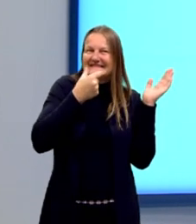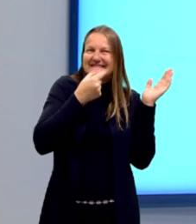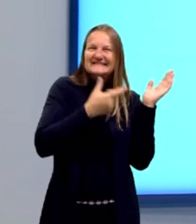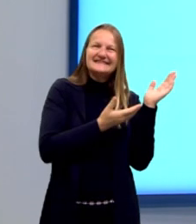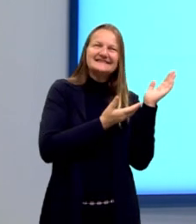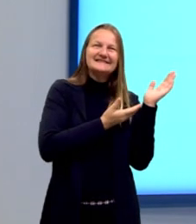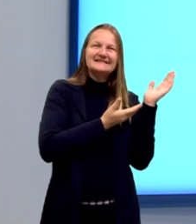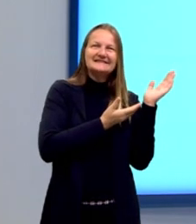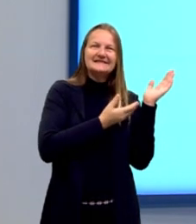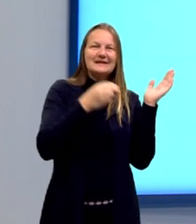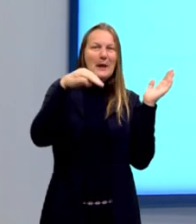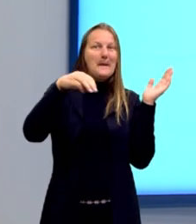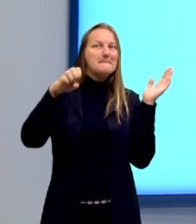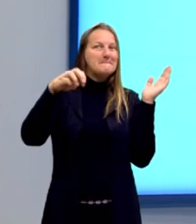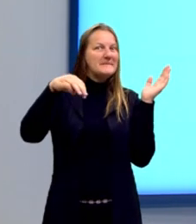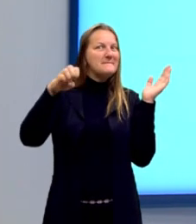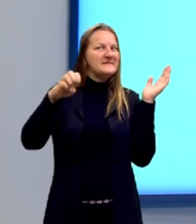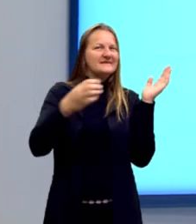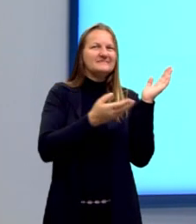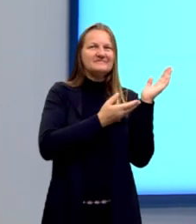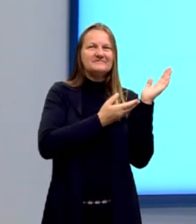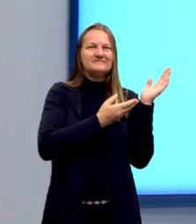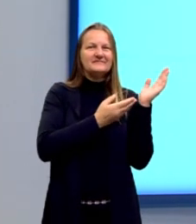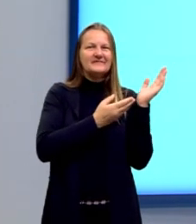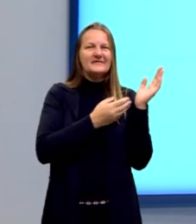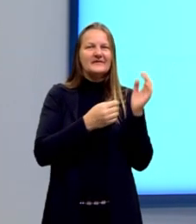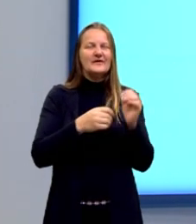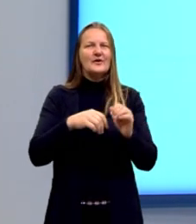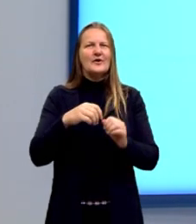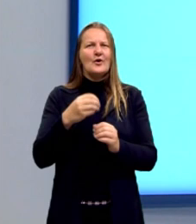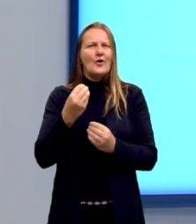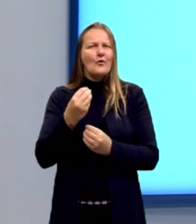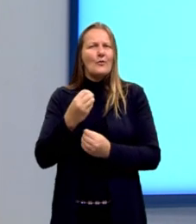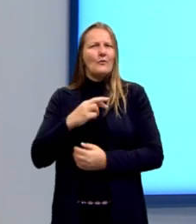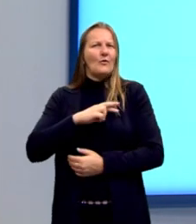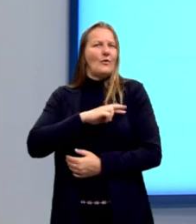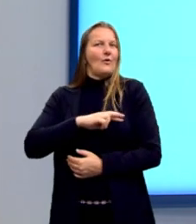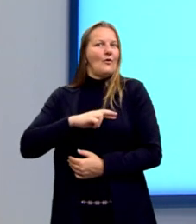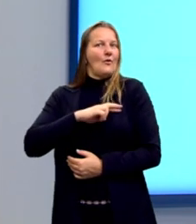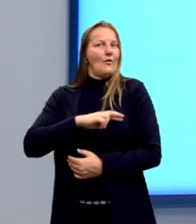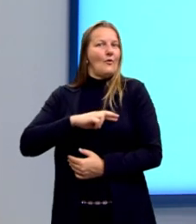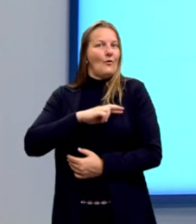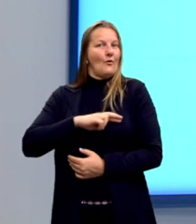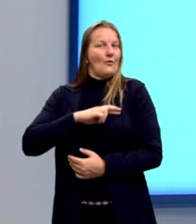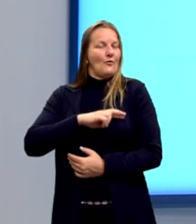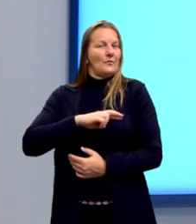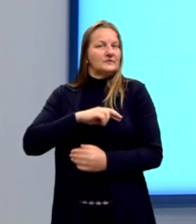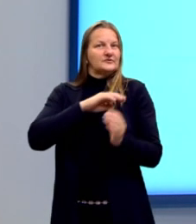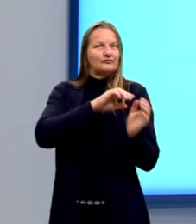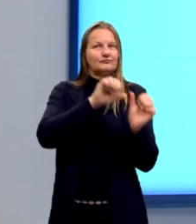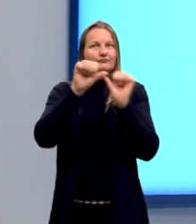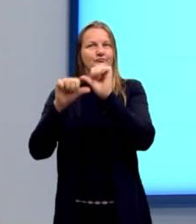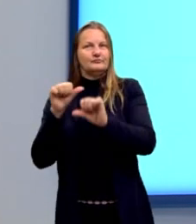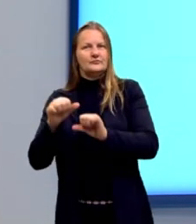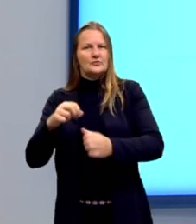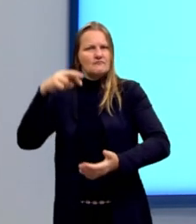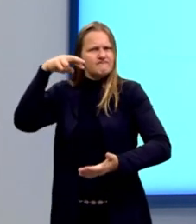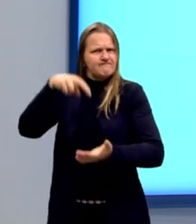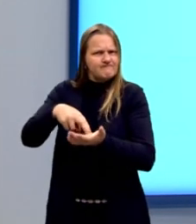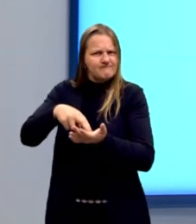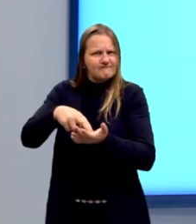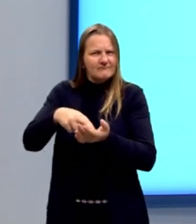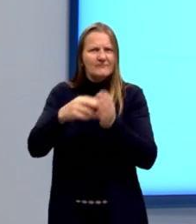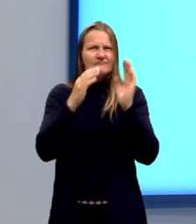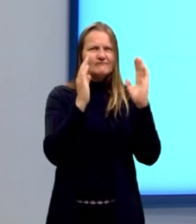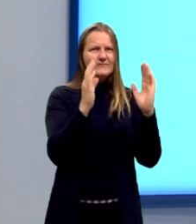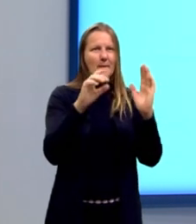que a gente diz, na imagem, um exemplo da mudança da visão romântica para realista na literatura brasileira. Como se